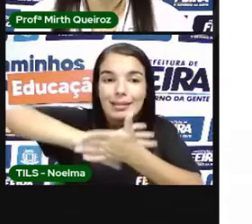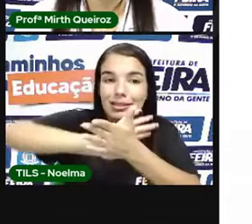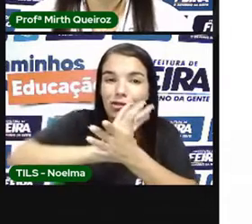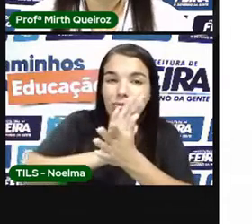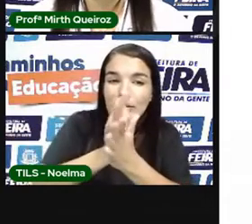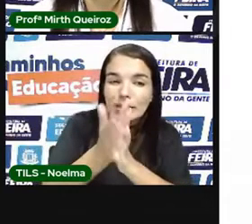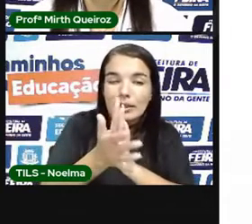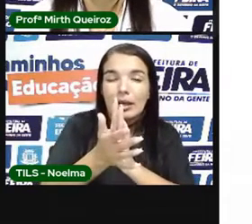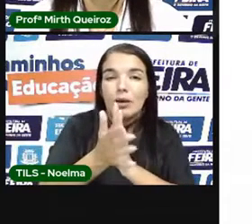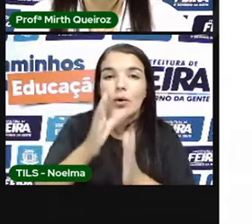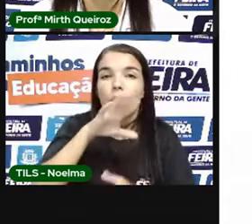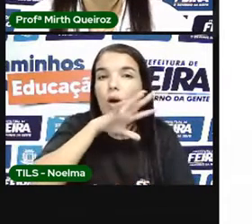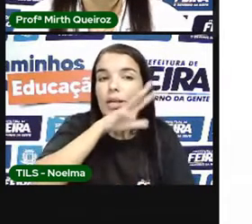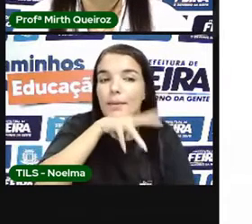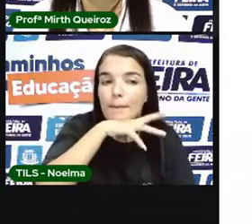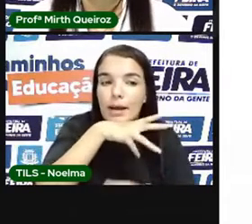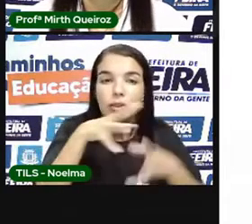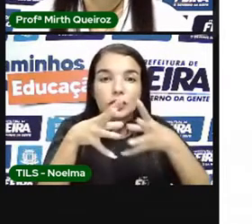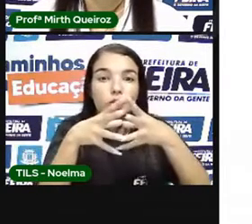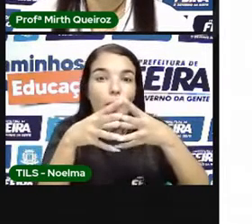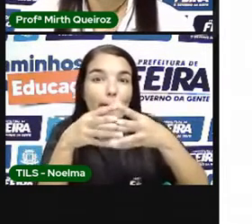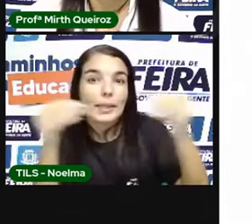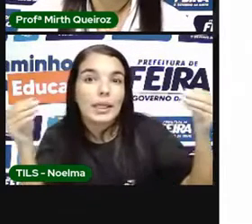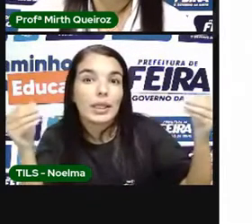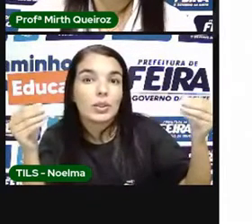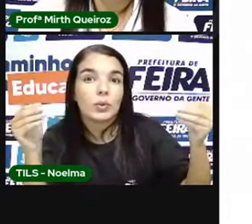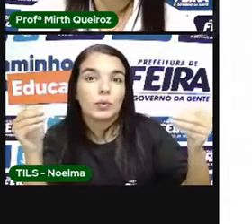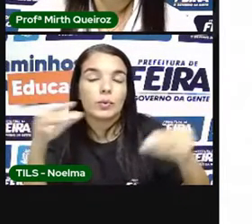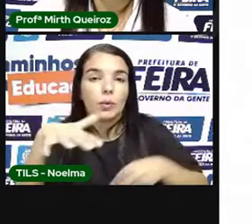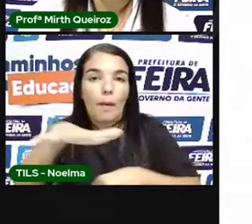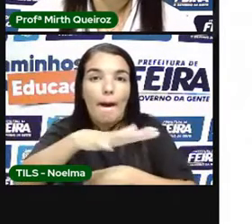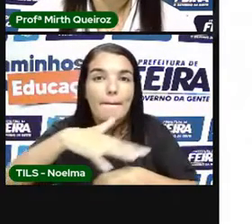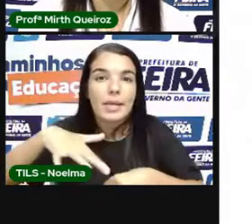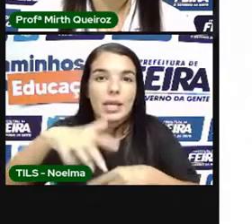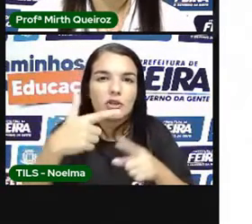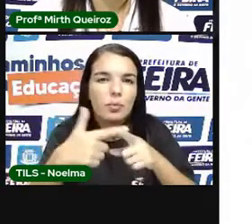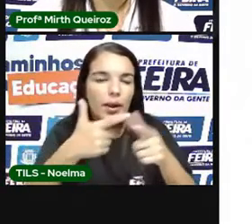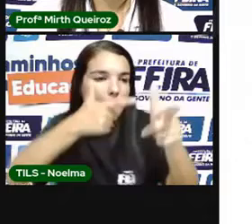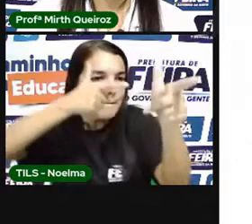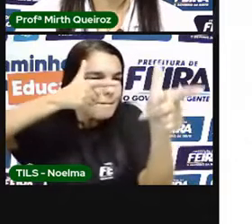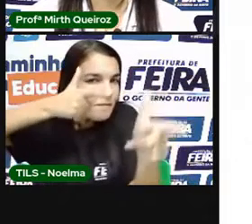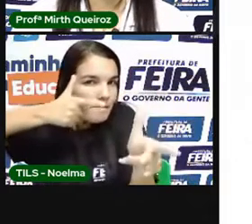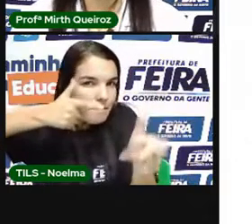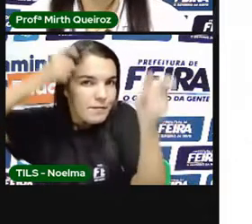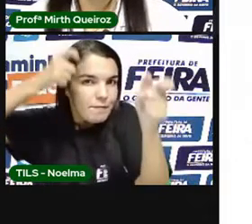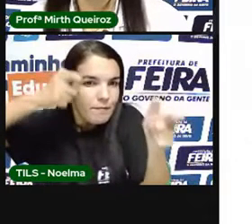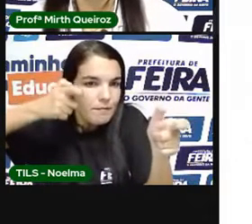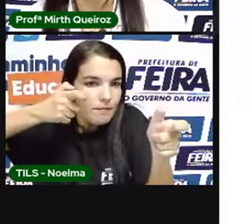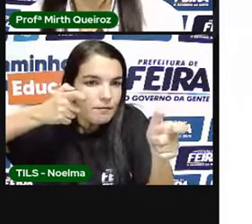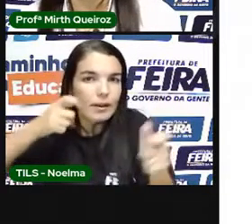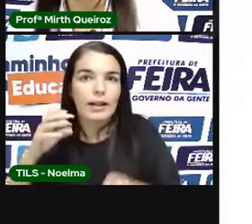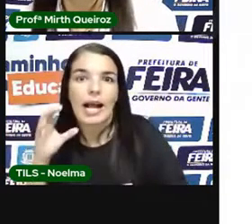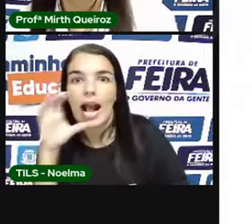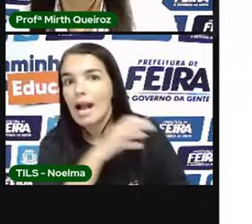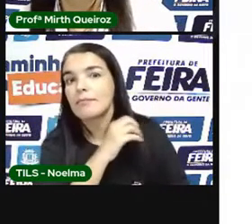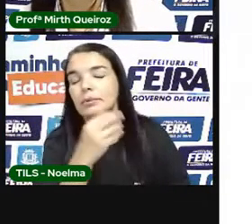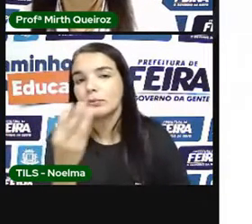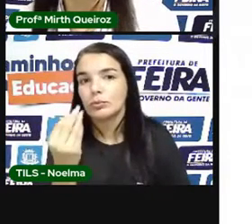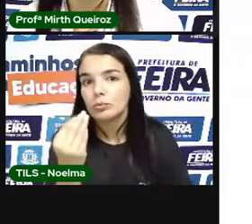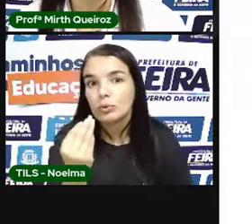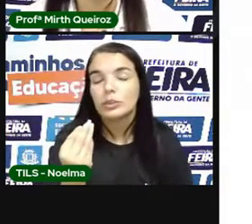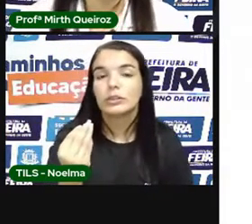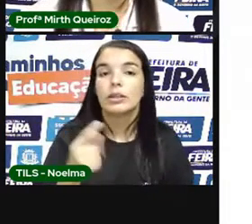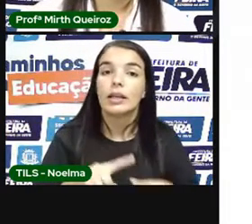diminuição Extinção Ela acontece Pela caça Exagerada E também Pela destruição Do